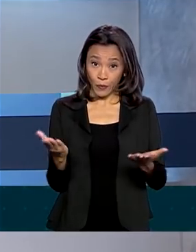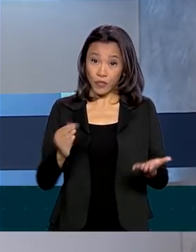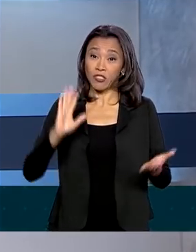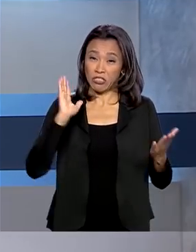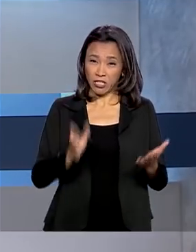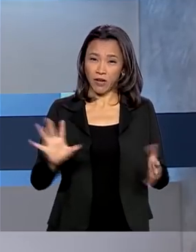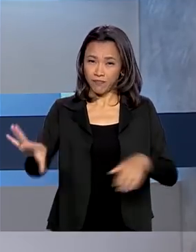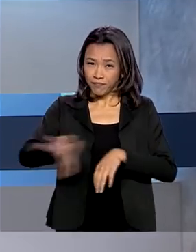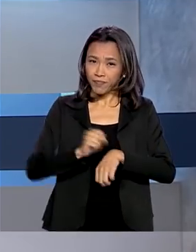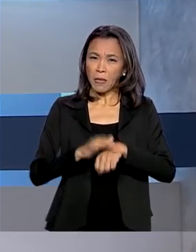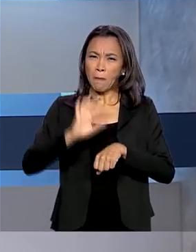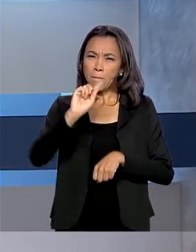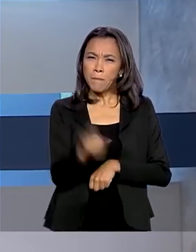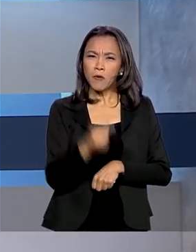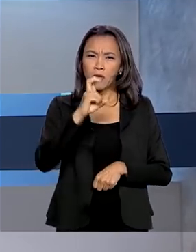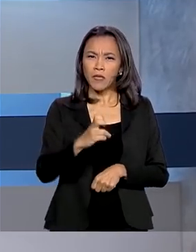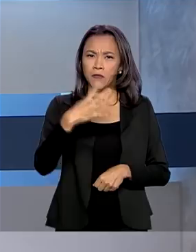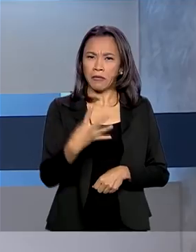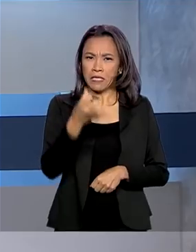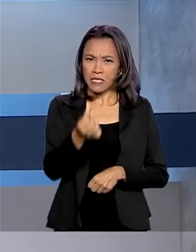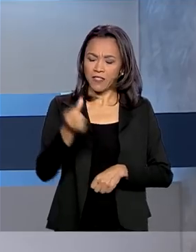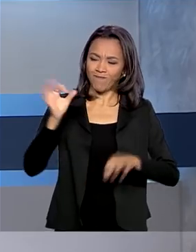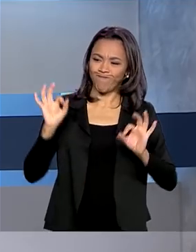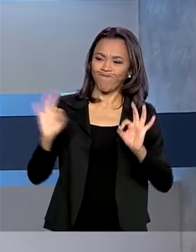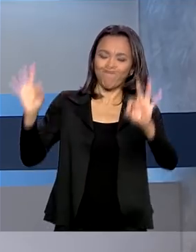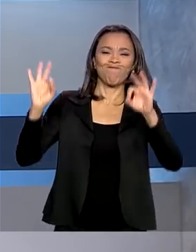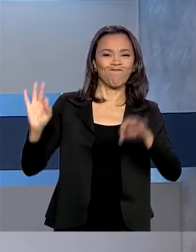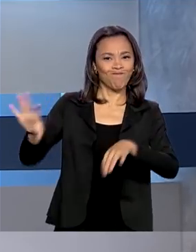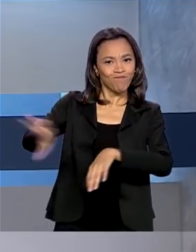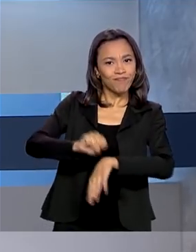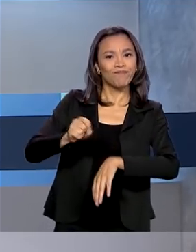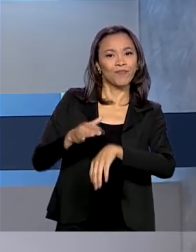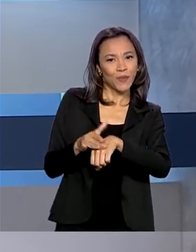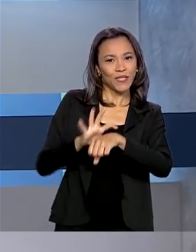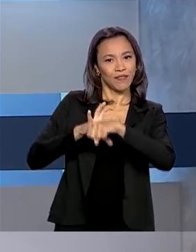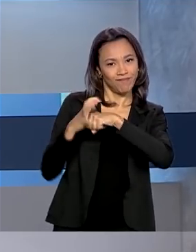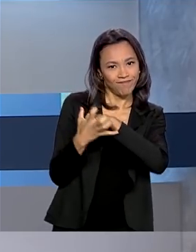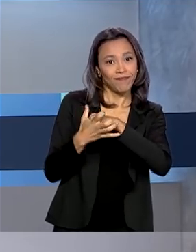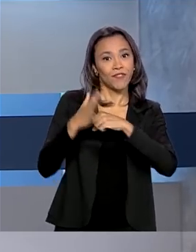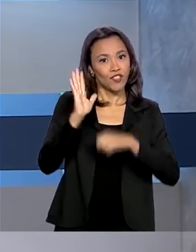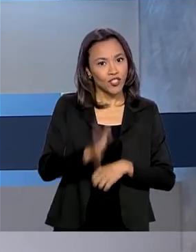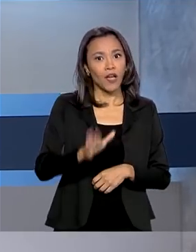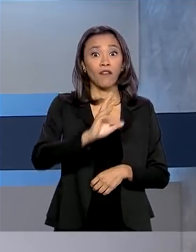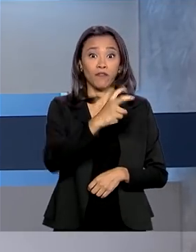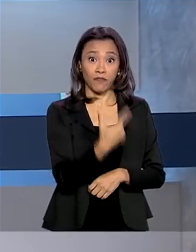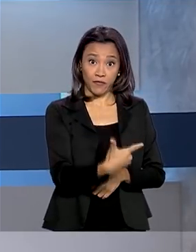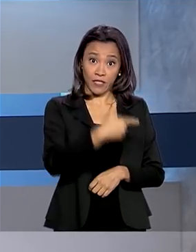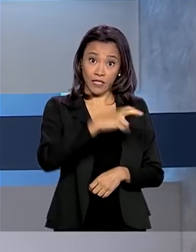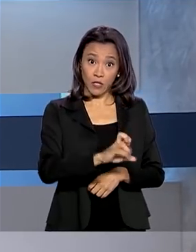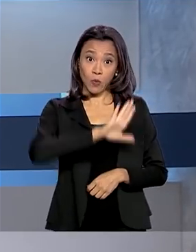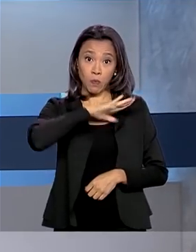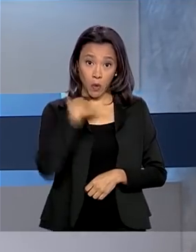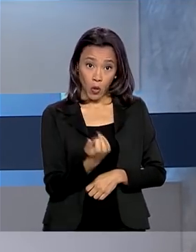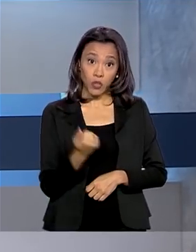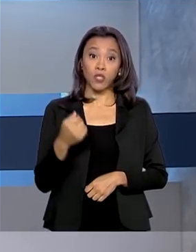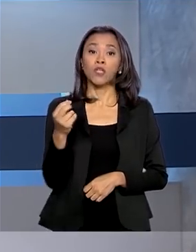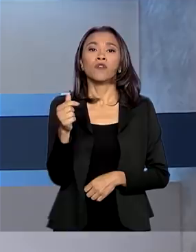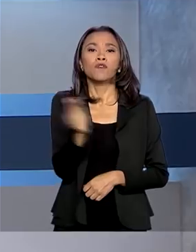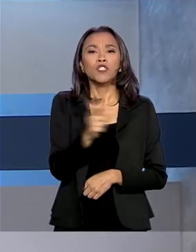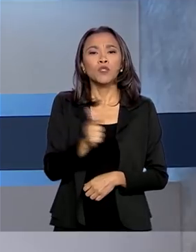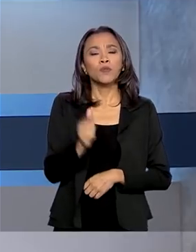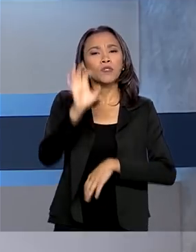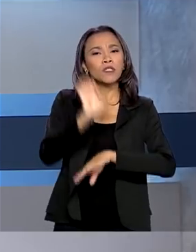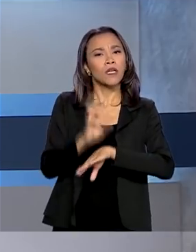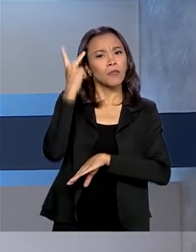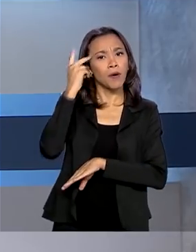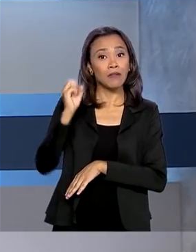.546 casos confirmados de covid-19. São 25 mortes, 22 no estado de São Paulo e